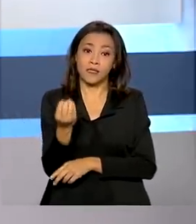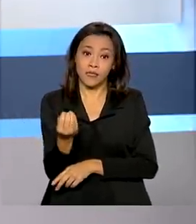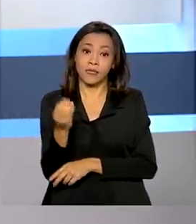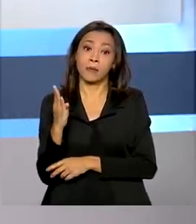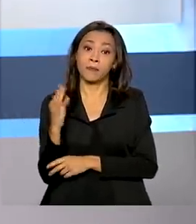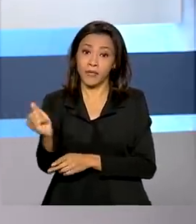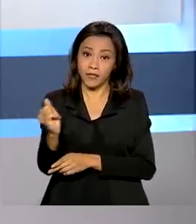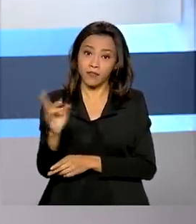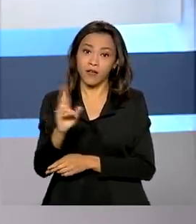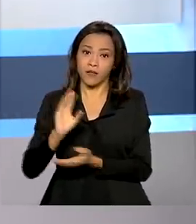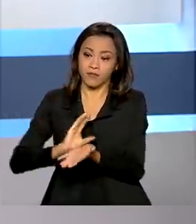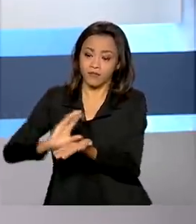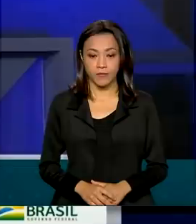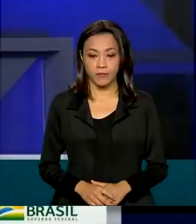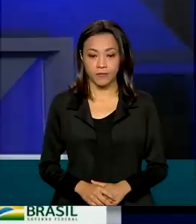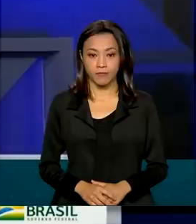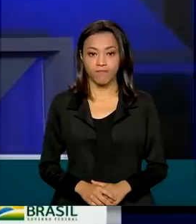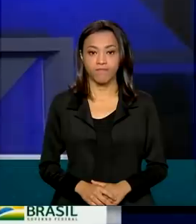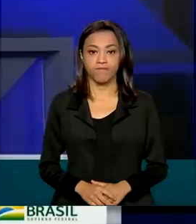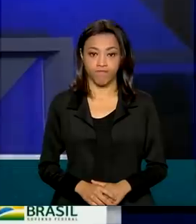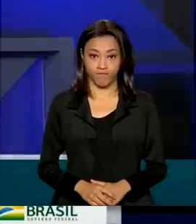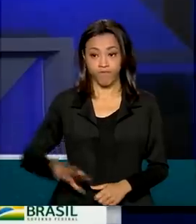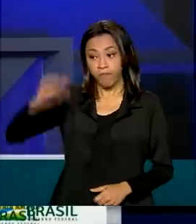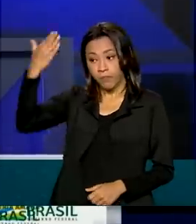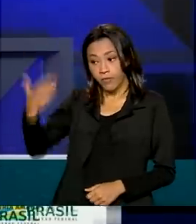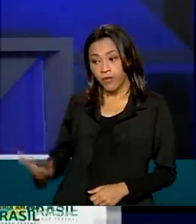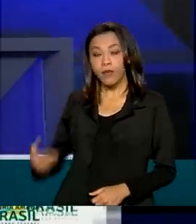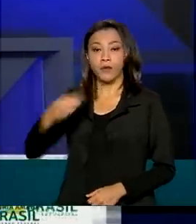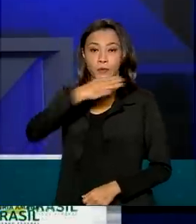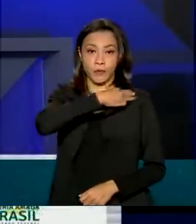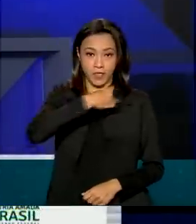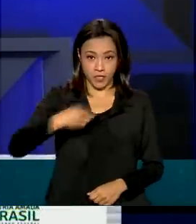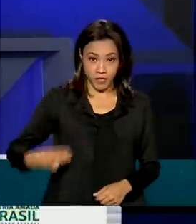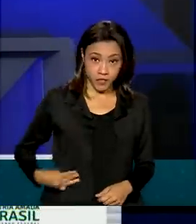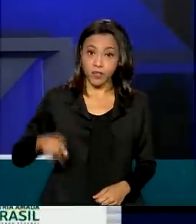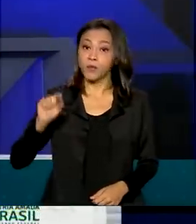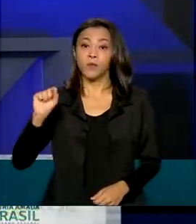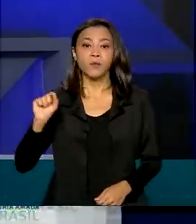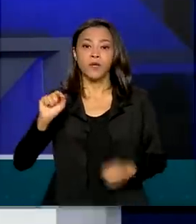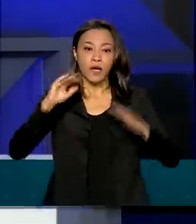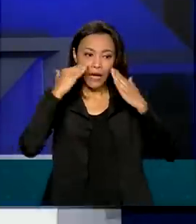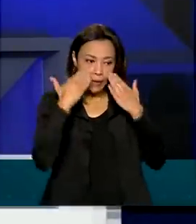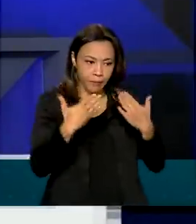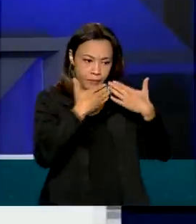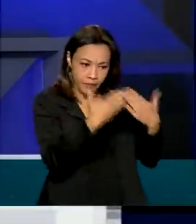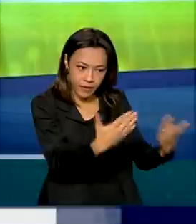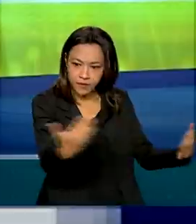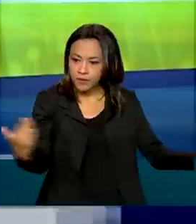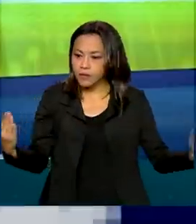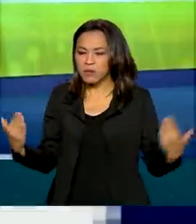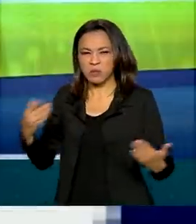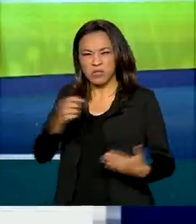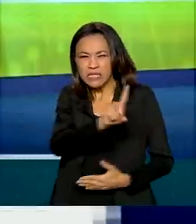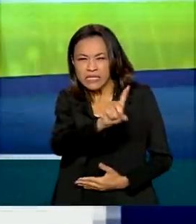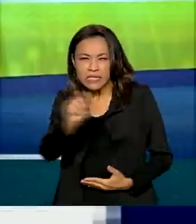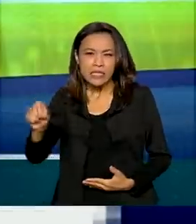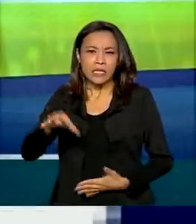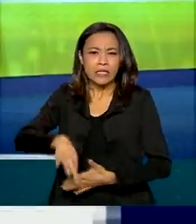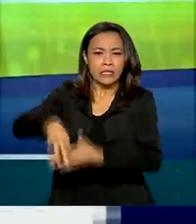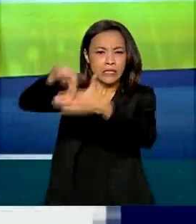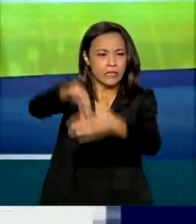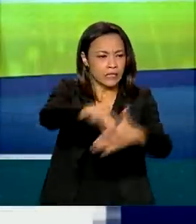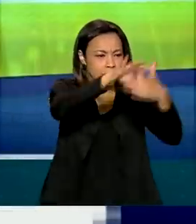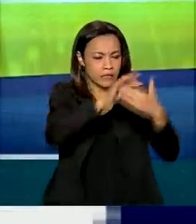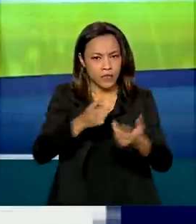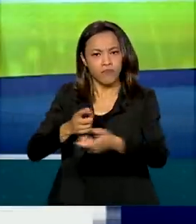até 2022. O ministro Tarcísio de Freitas apresentou para mais de 100 líderes empresariais